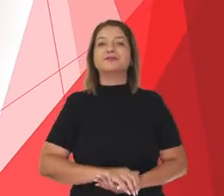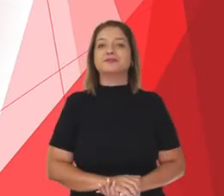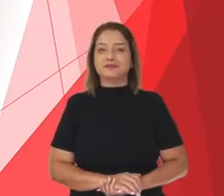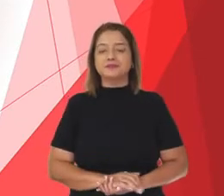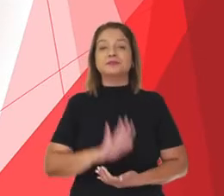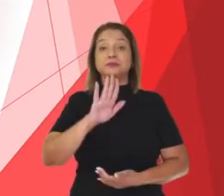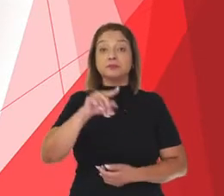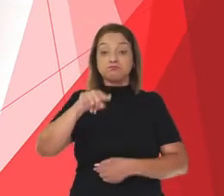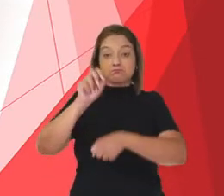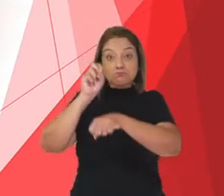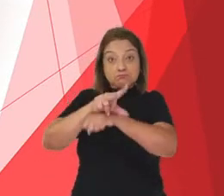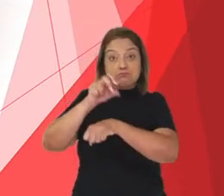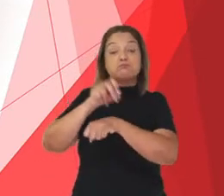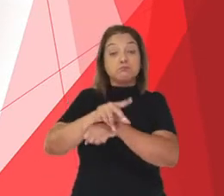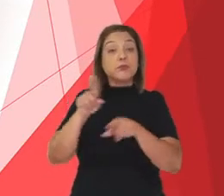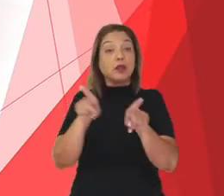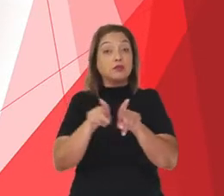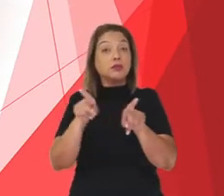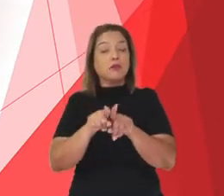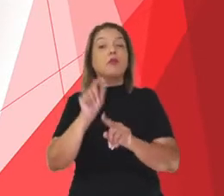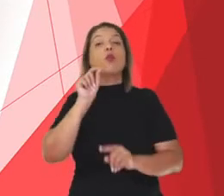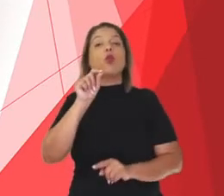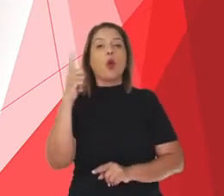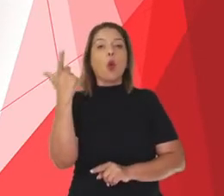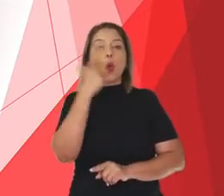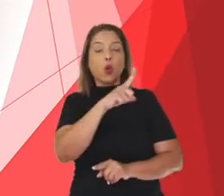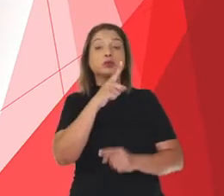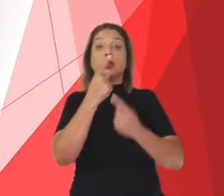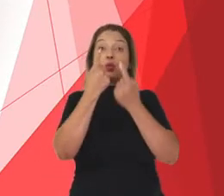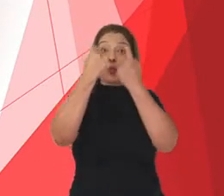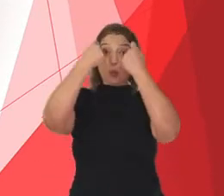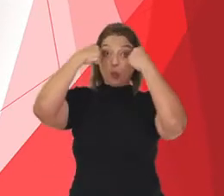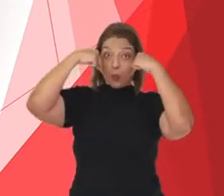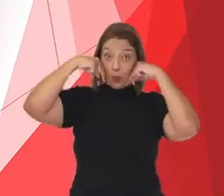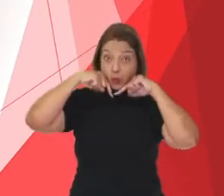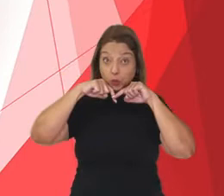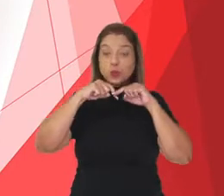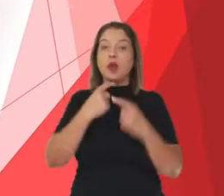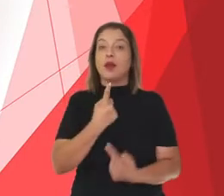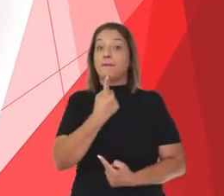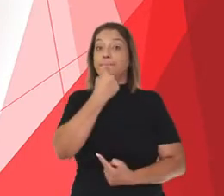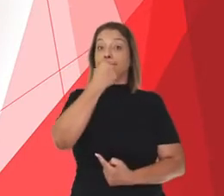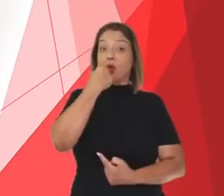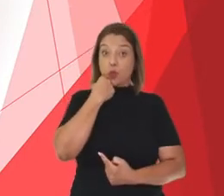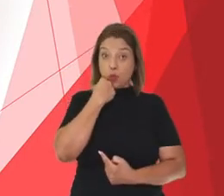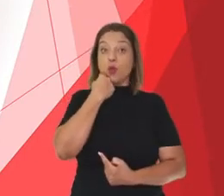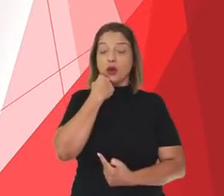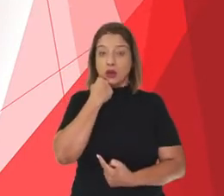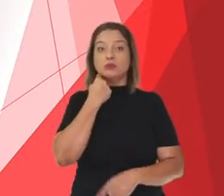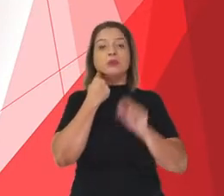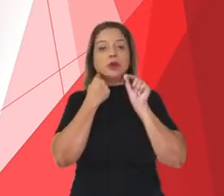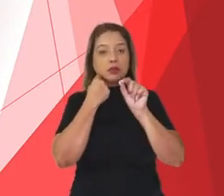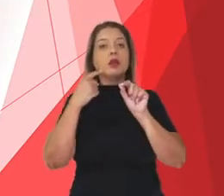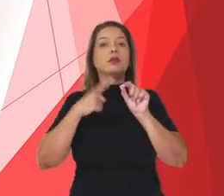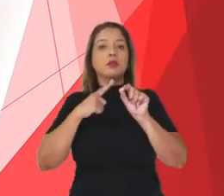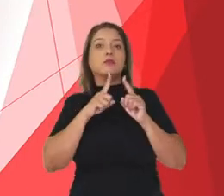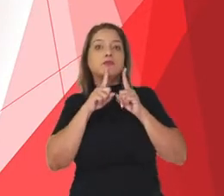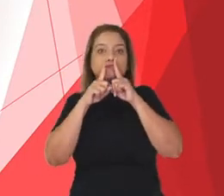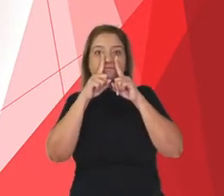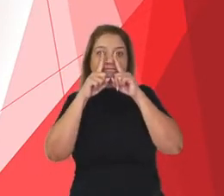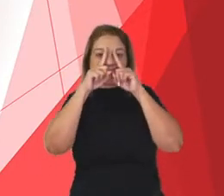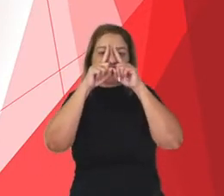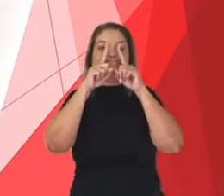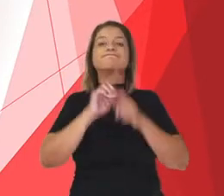vírus pode entrar também através dos olhos, da boca e também através do